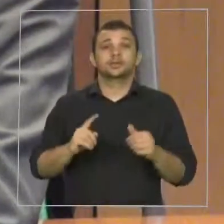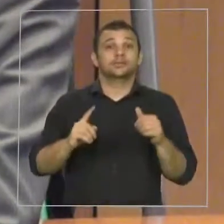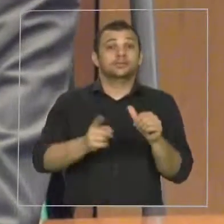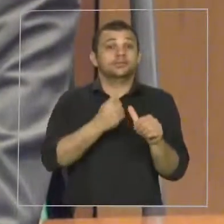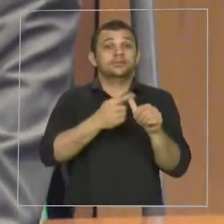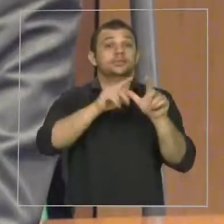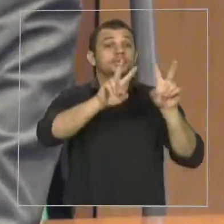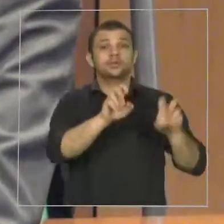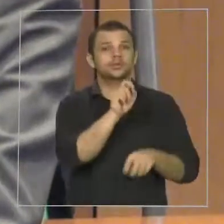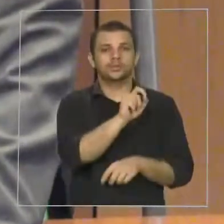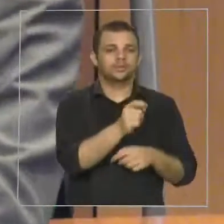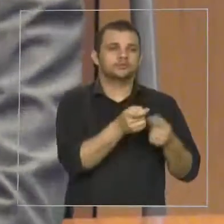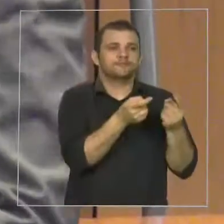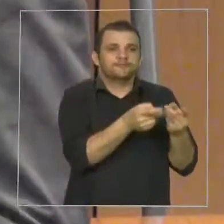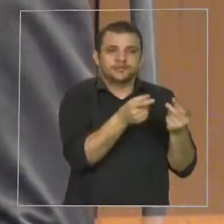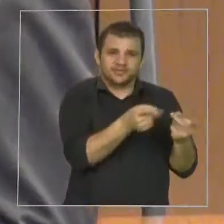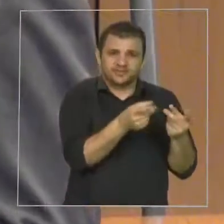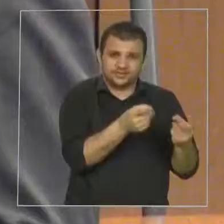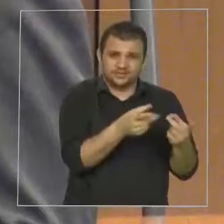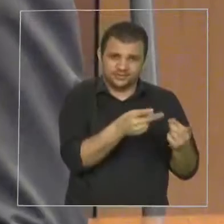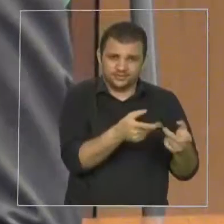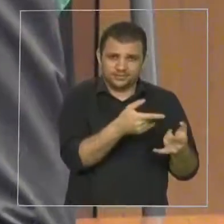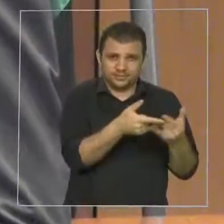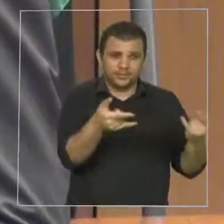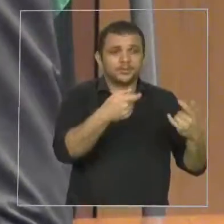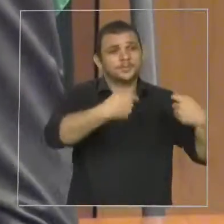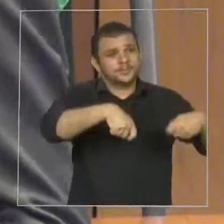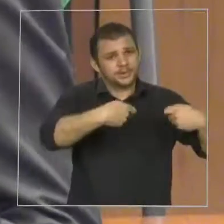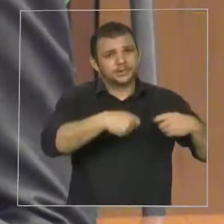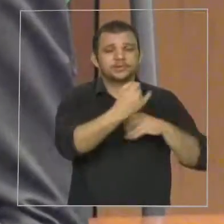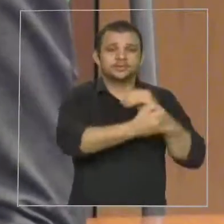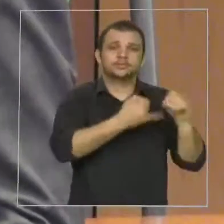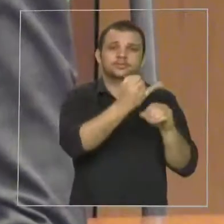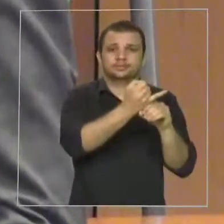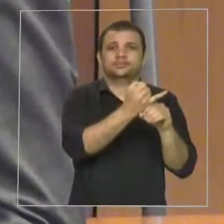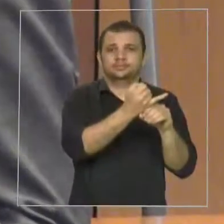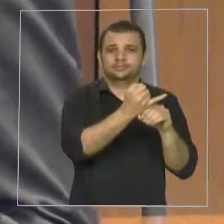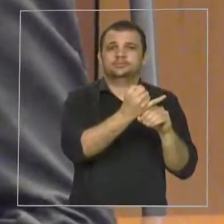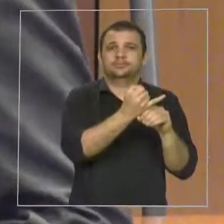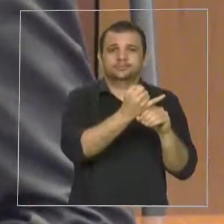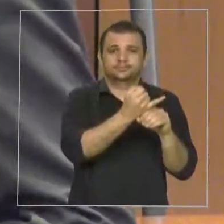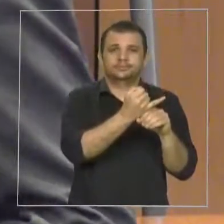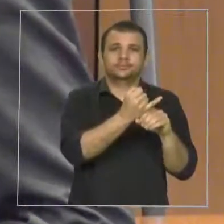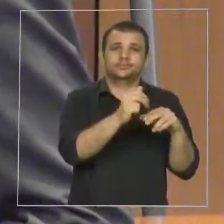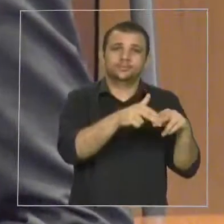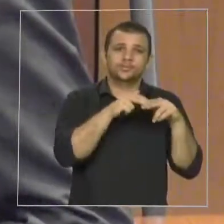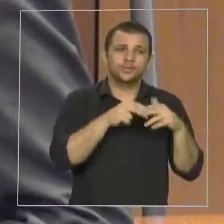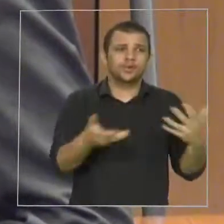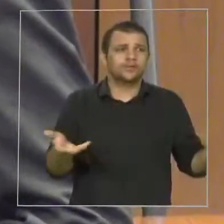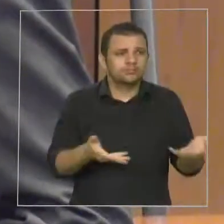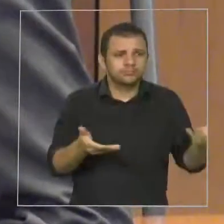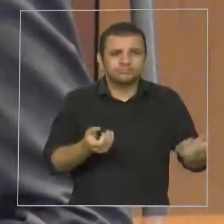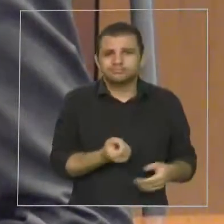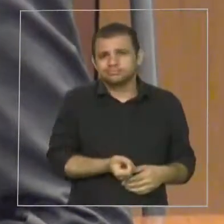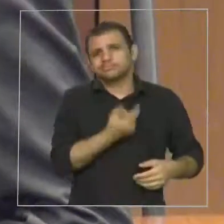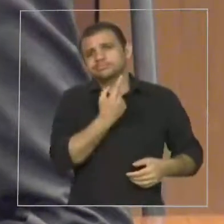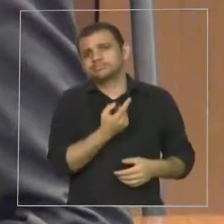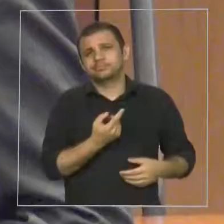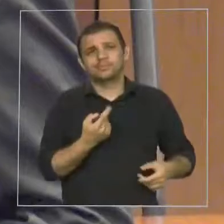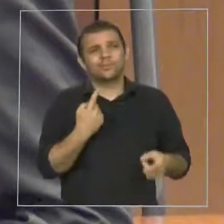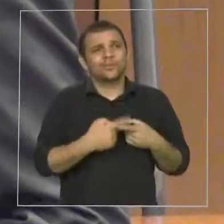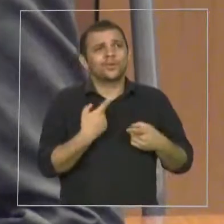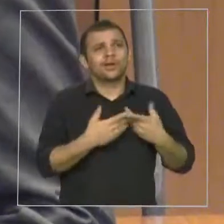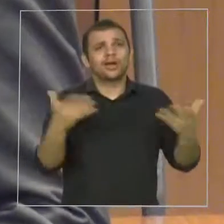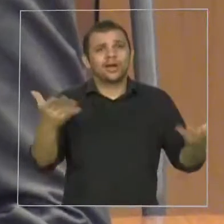a venda de passagem através da internet, que hoje, estranhamente, em